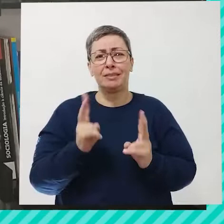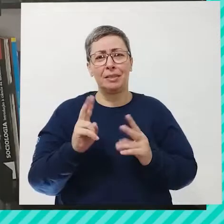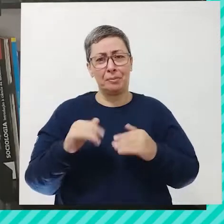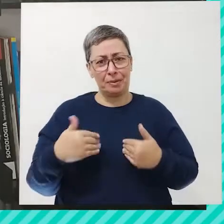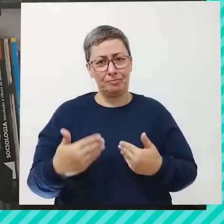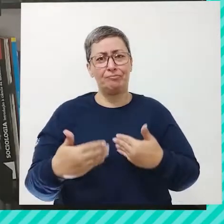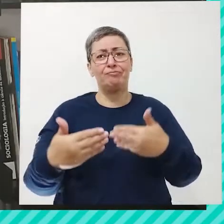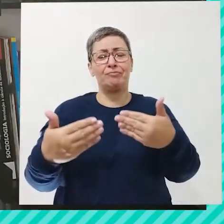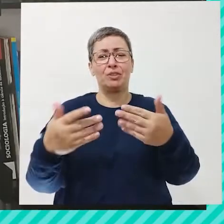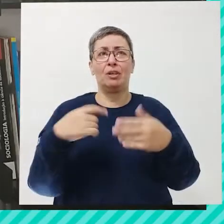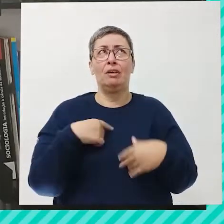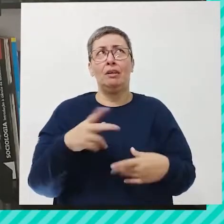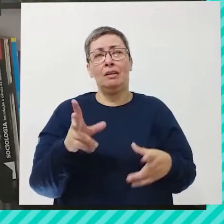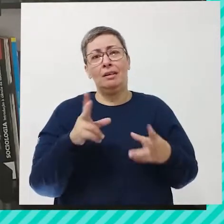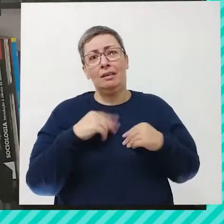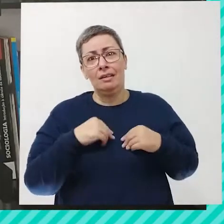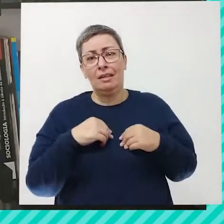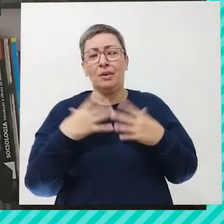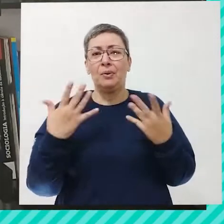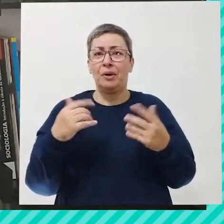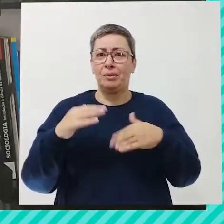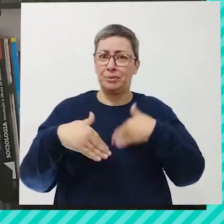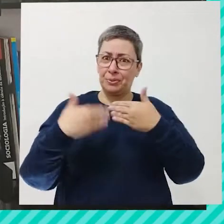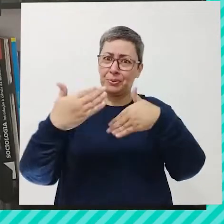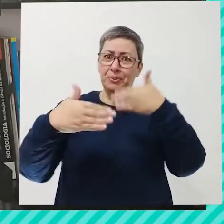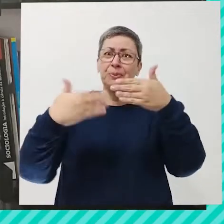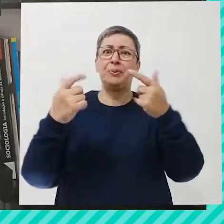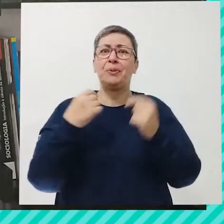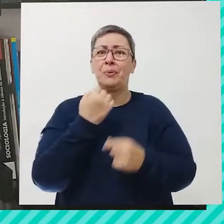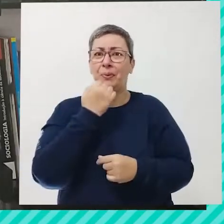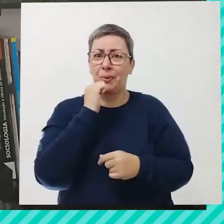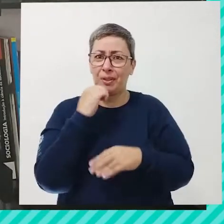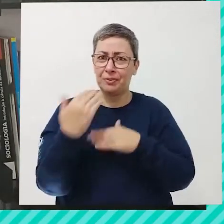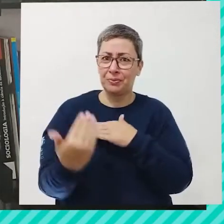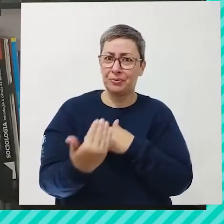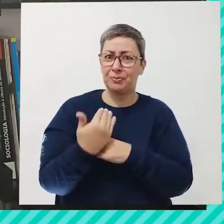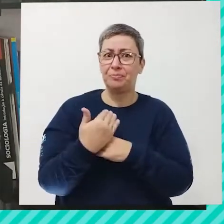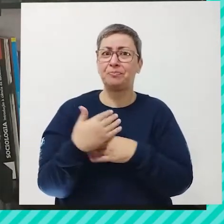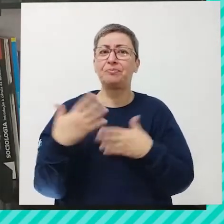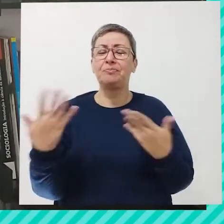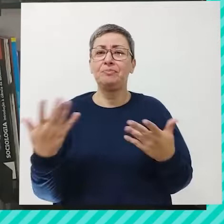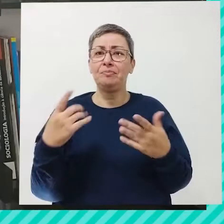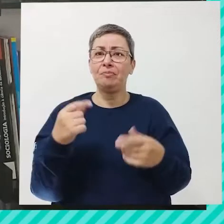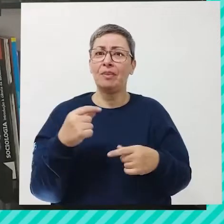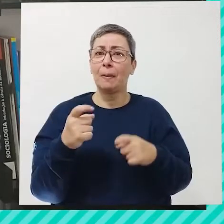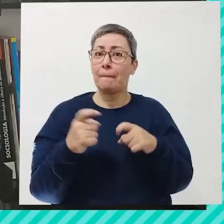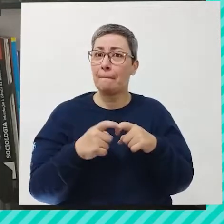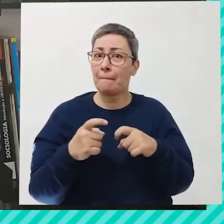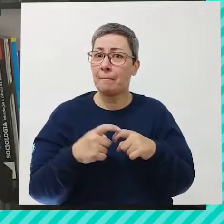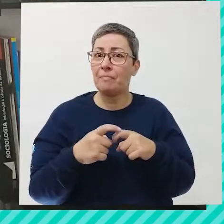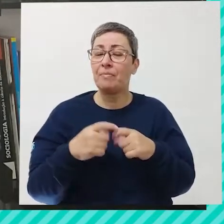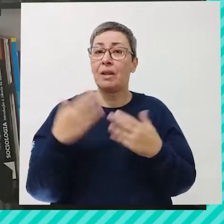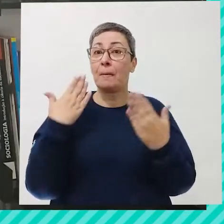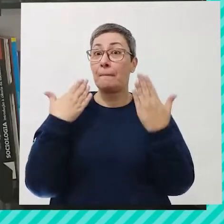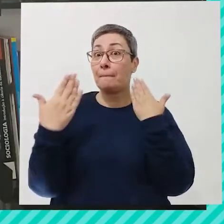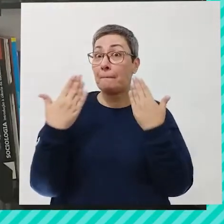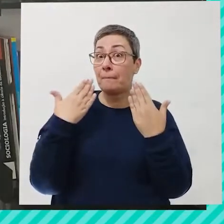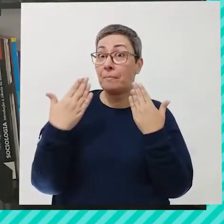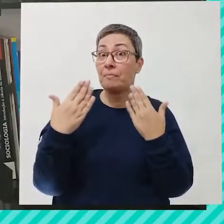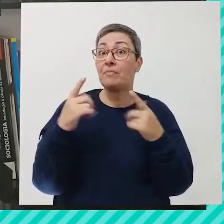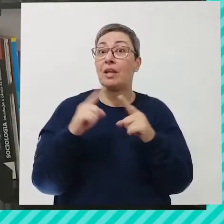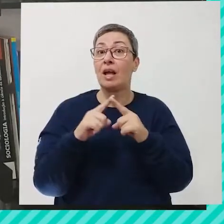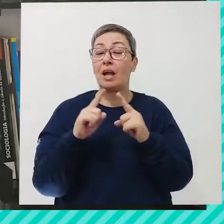avançar, né? Ufa! E com esse avanço aí, que a ciência nos ajudou, a medicina e a psicologia